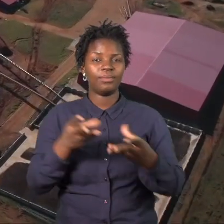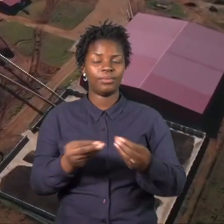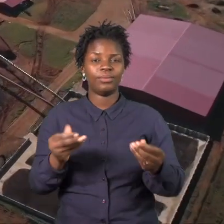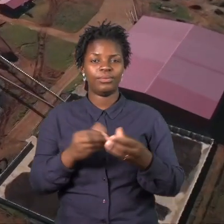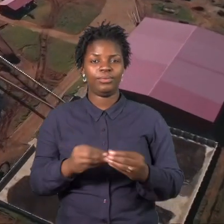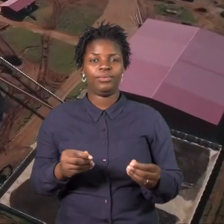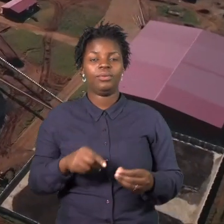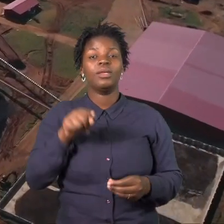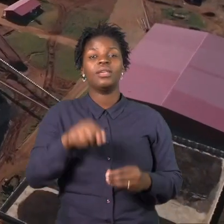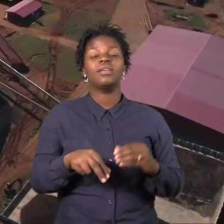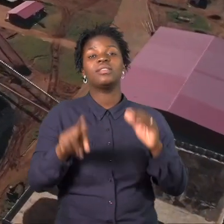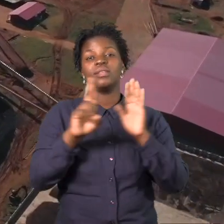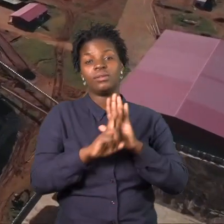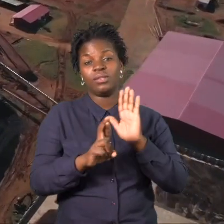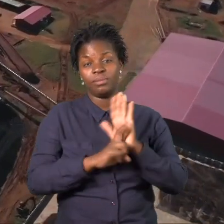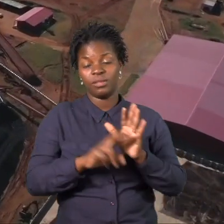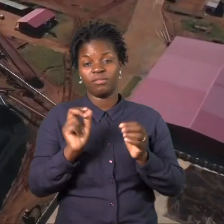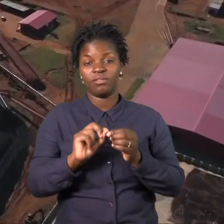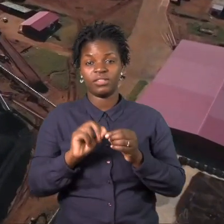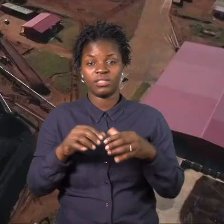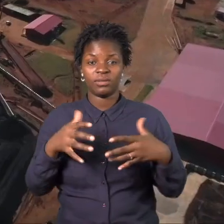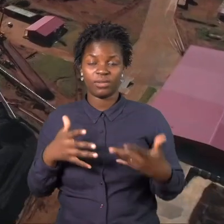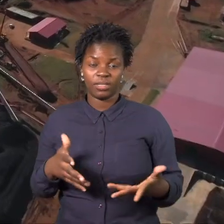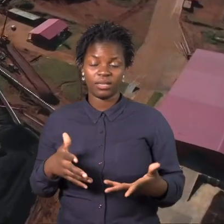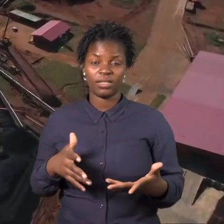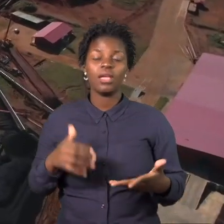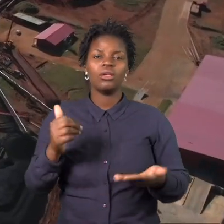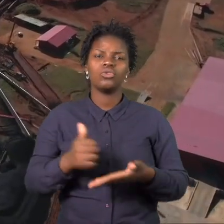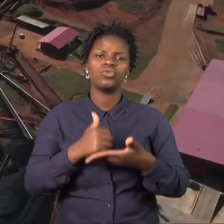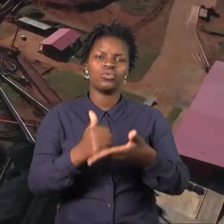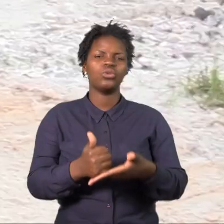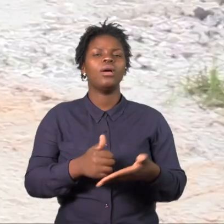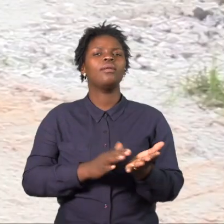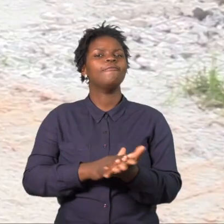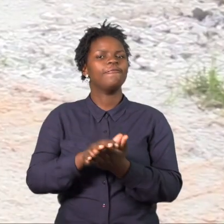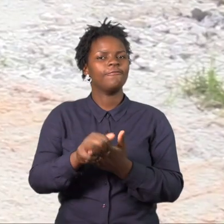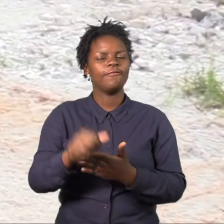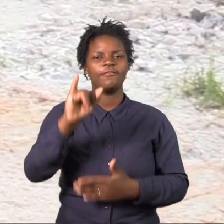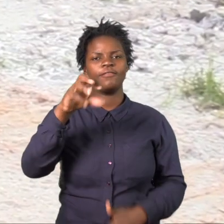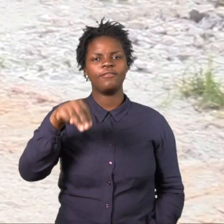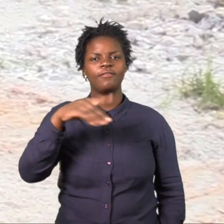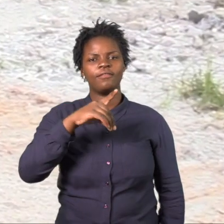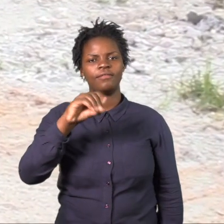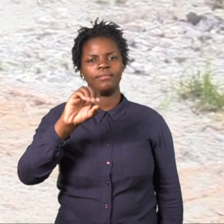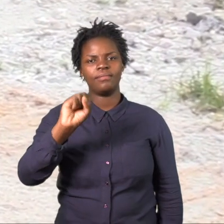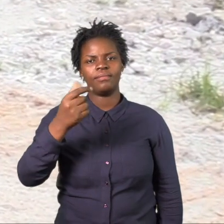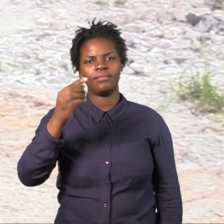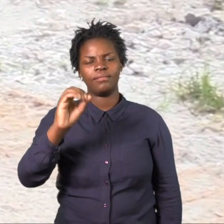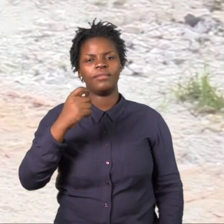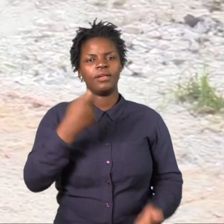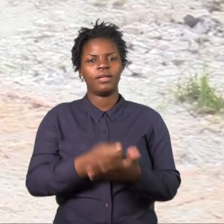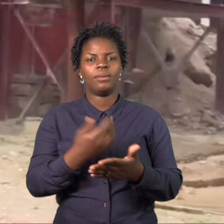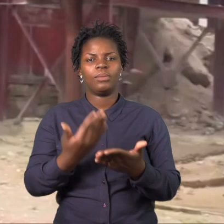conta que o preço e a quantidade produzida são os elementos fundamentais para o cálculo do Imposto sobre a Produção